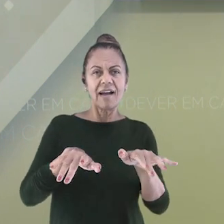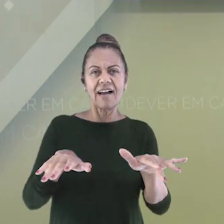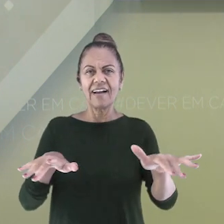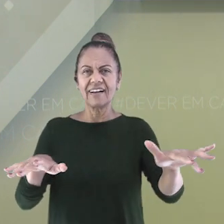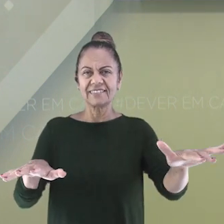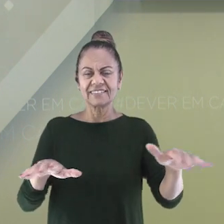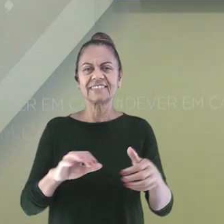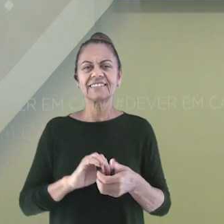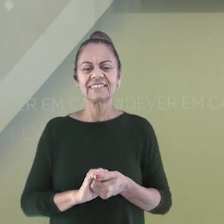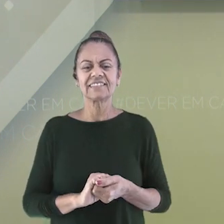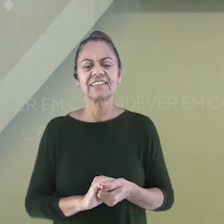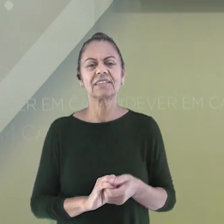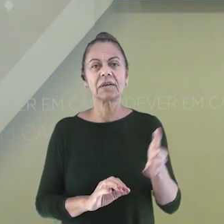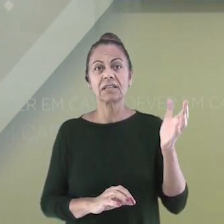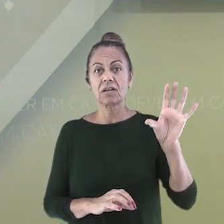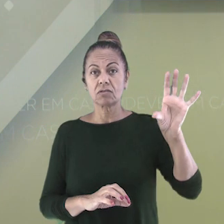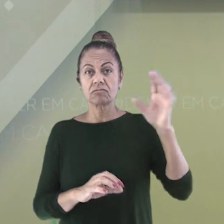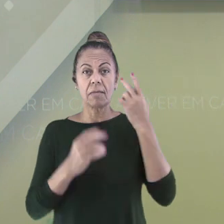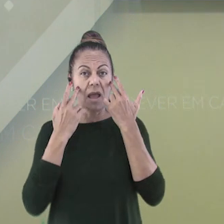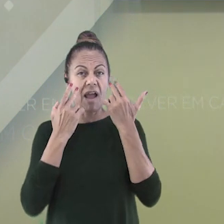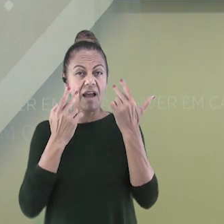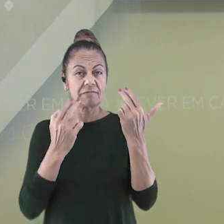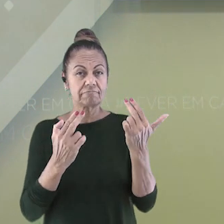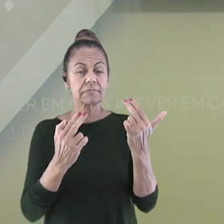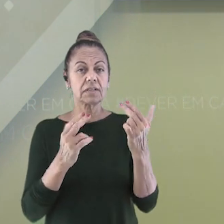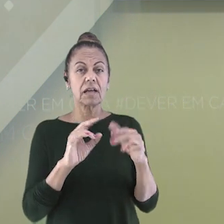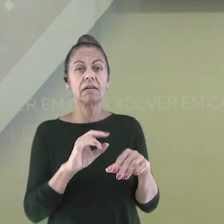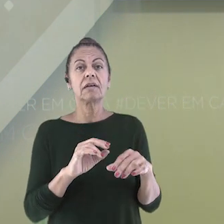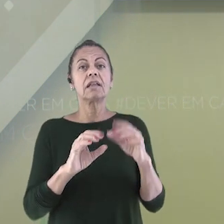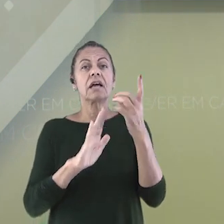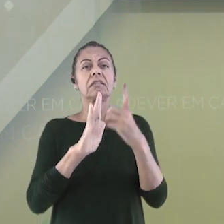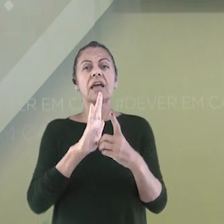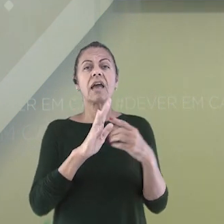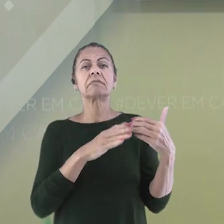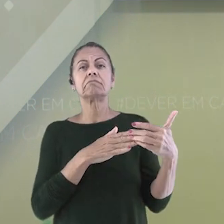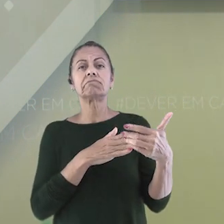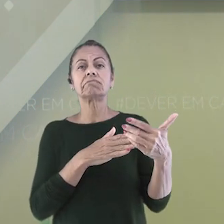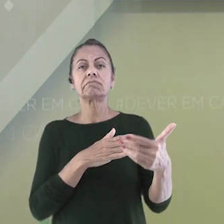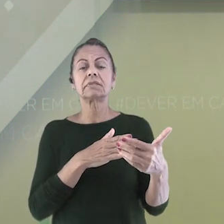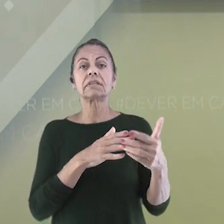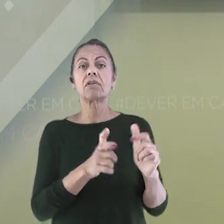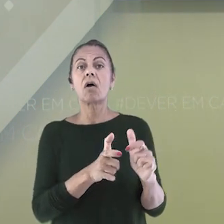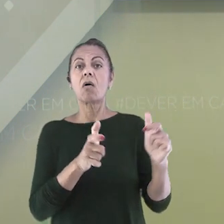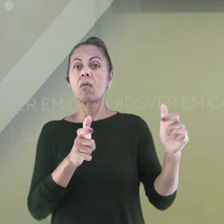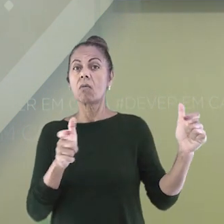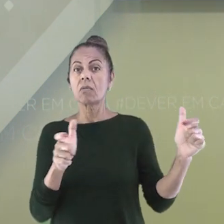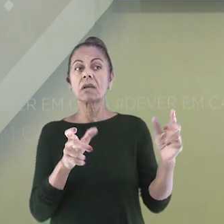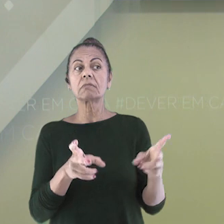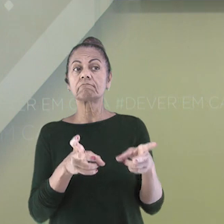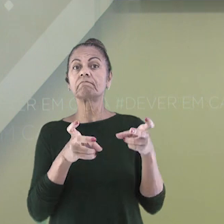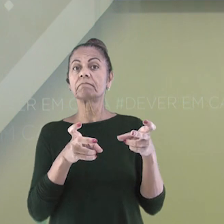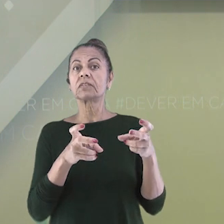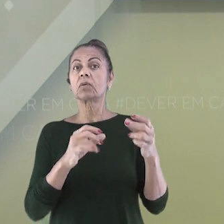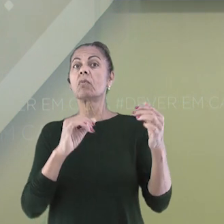apenas a recursos naturais abundantes, nas últimas décadas houve um aumento significativo de áreas urbanas.